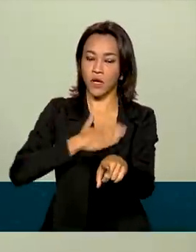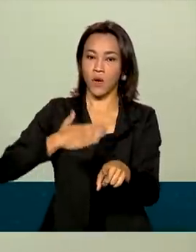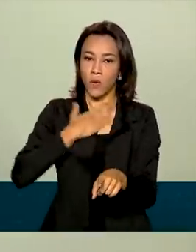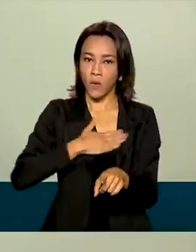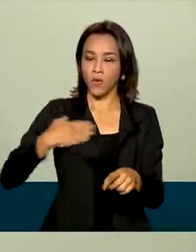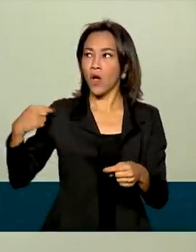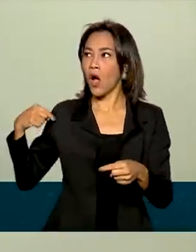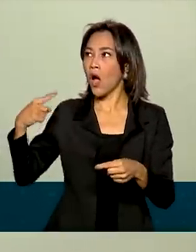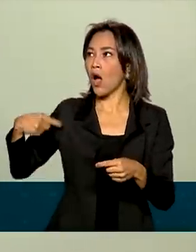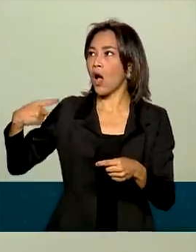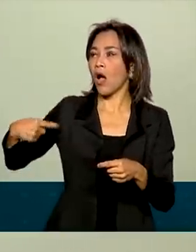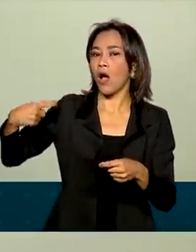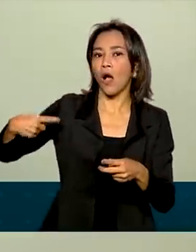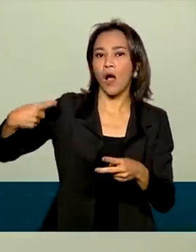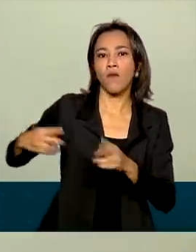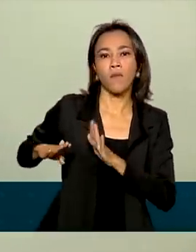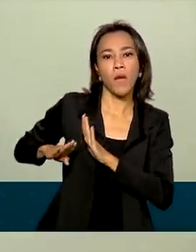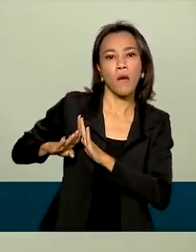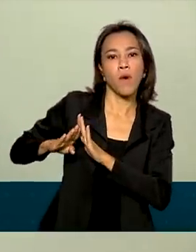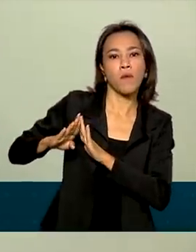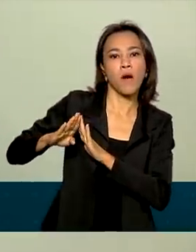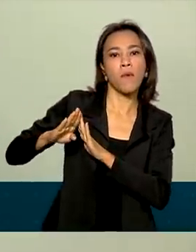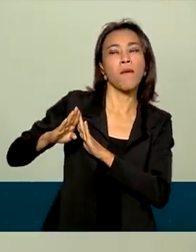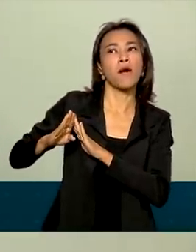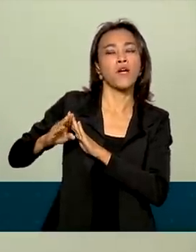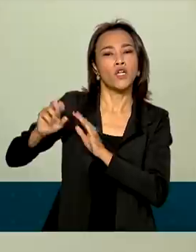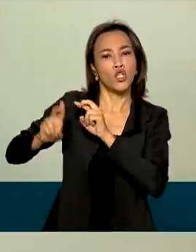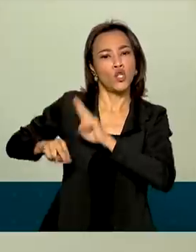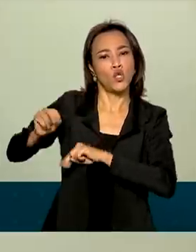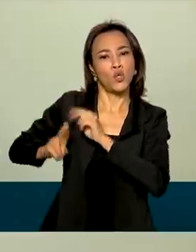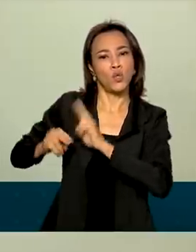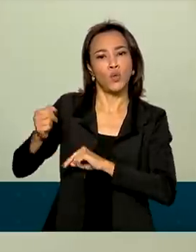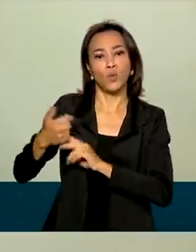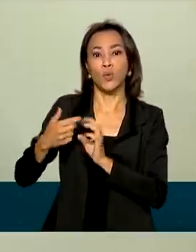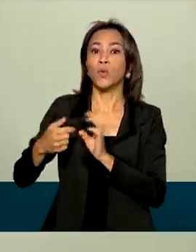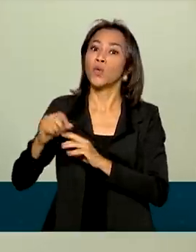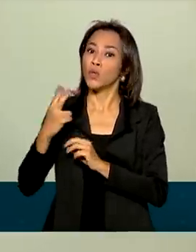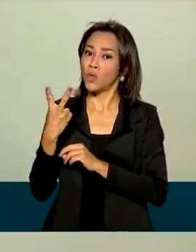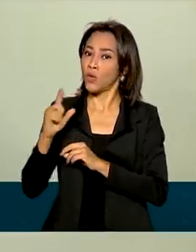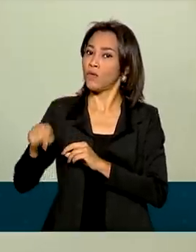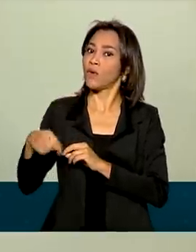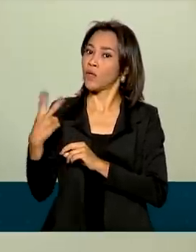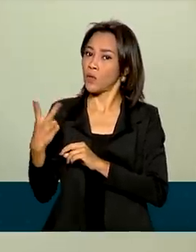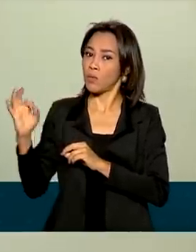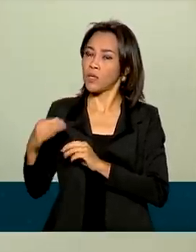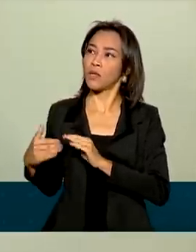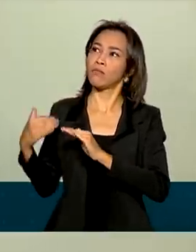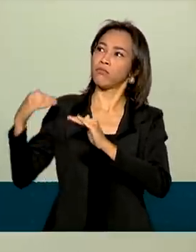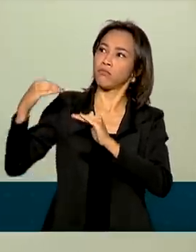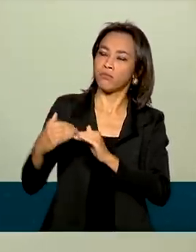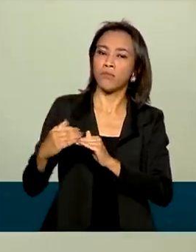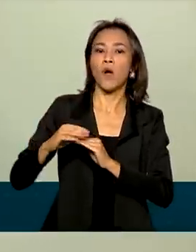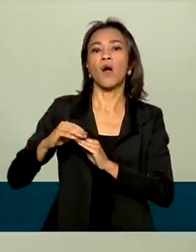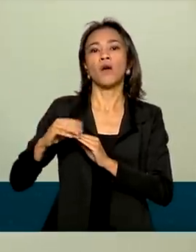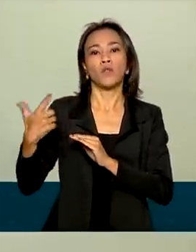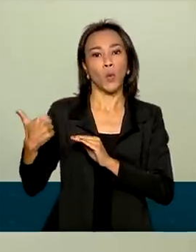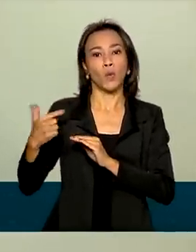uma sequência de altas, lembrando que em junho havia crescido 12,2% e em julho 11,7%.